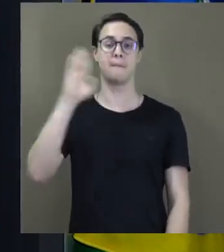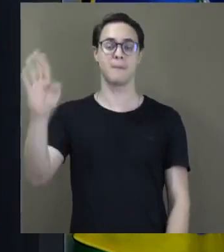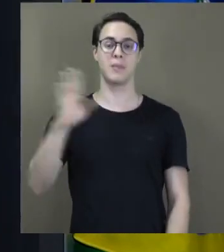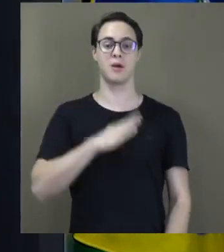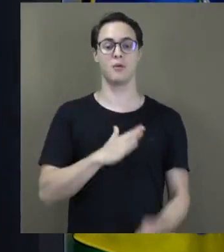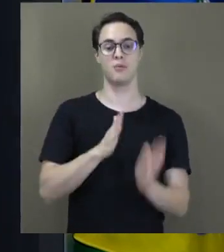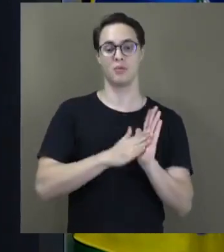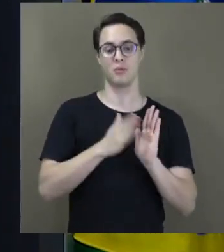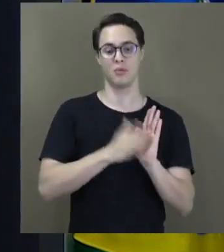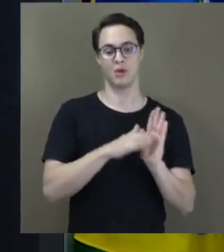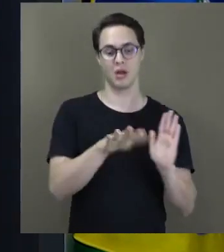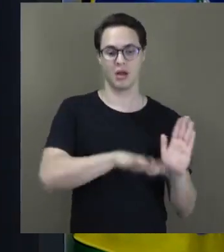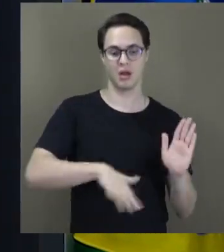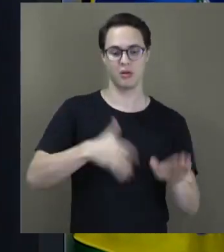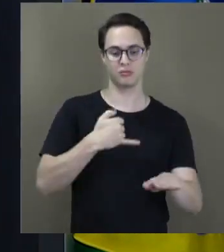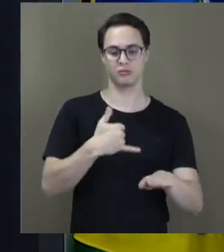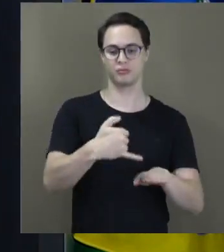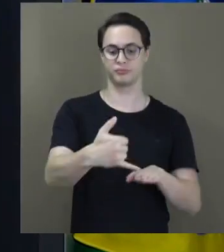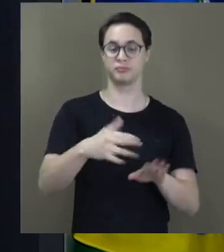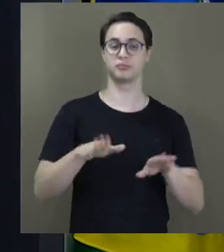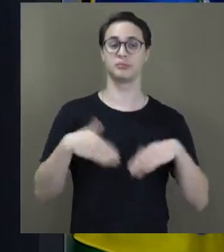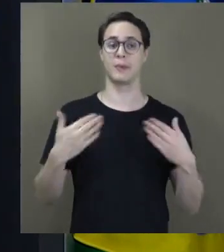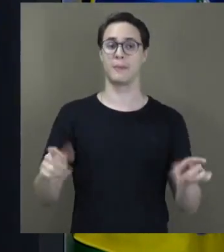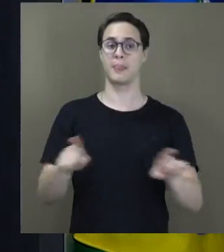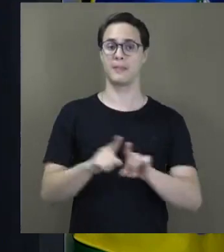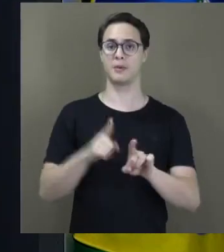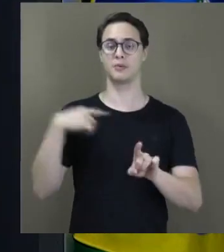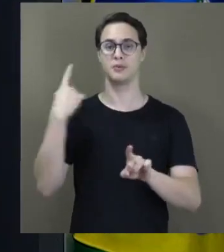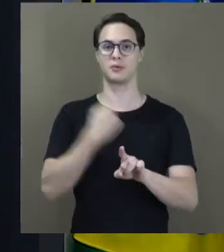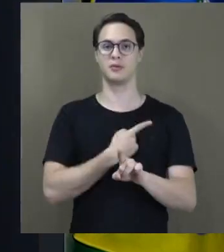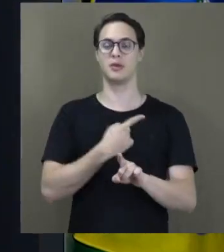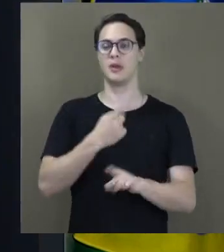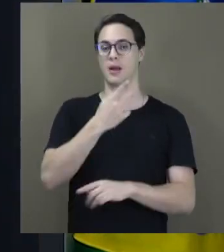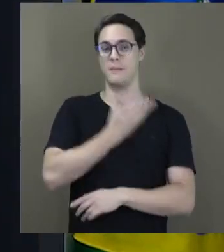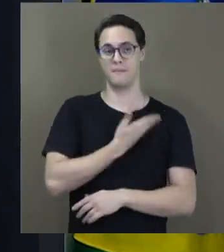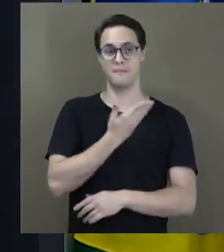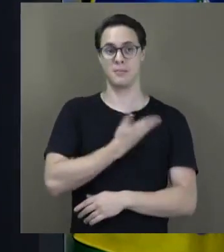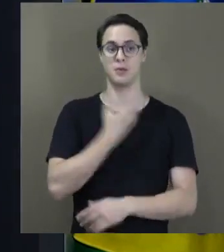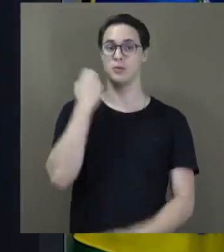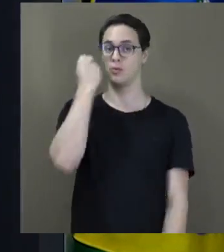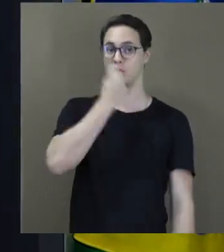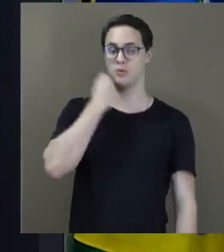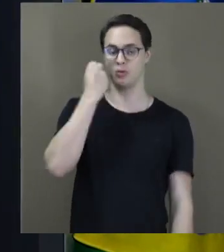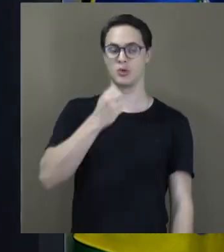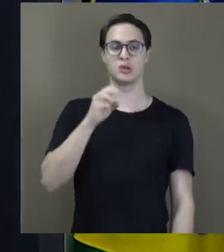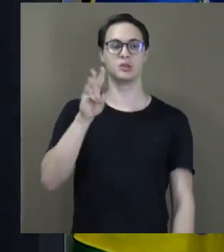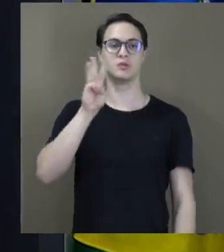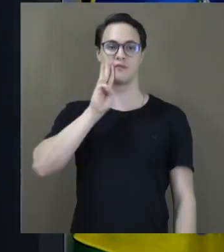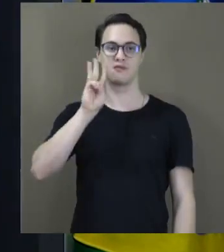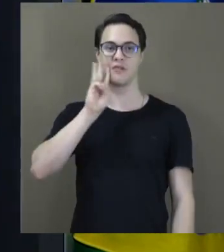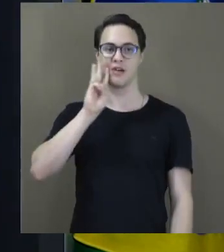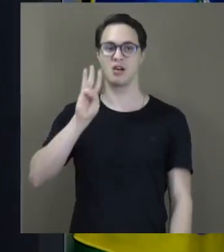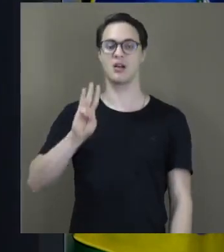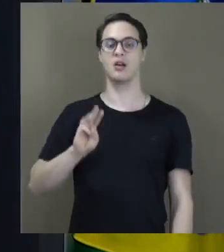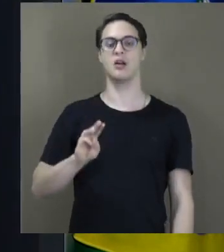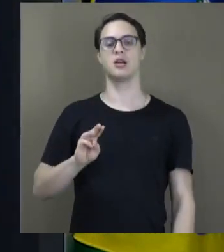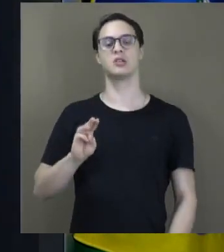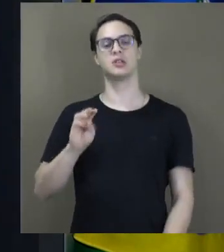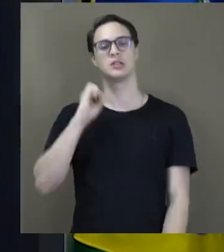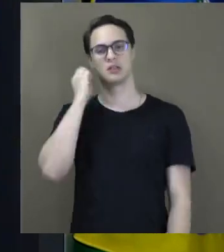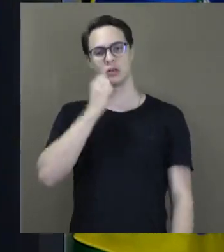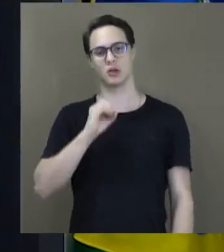iniciativas do setor, além dos nossos estimados colegas e amigos, senador Jacques Wagner, senador Otto Alencar,